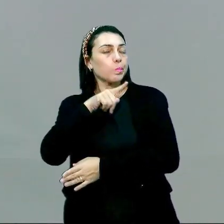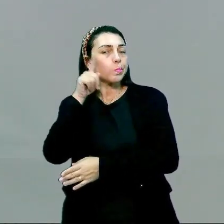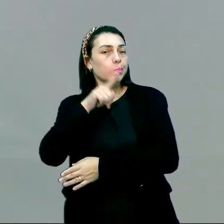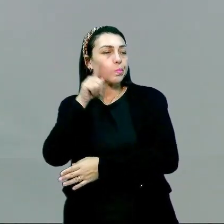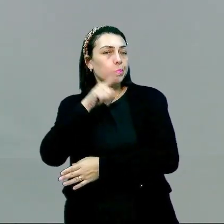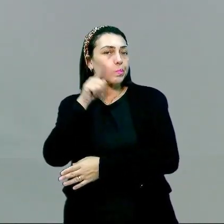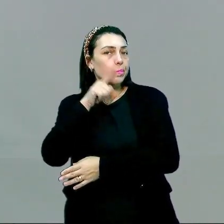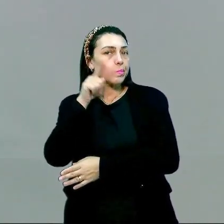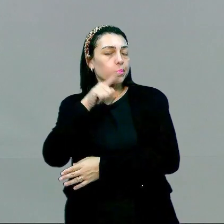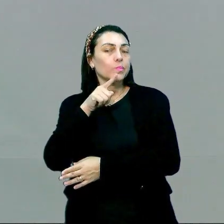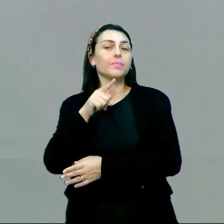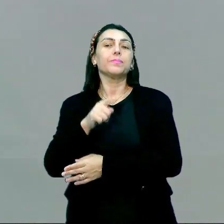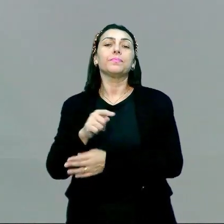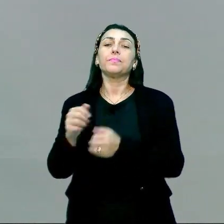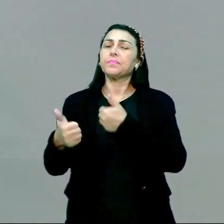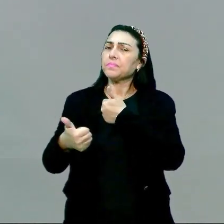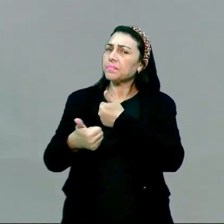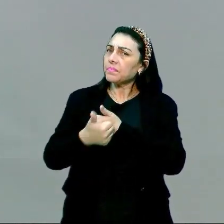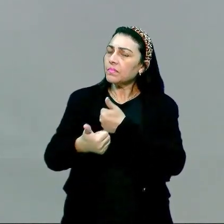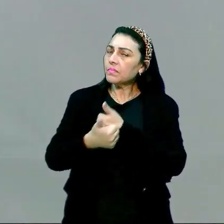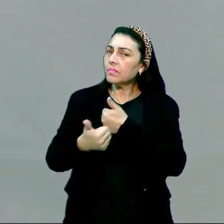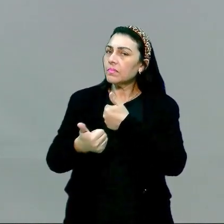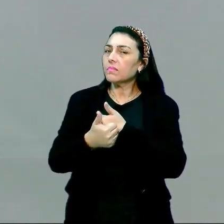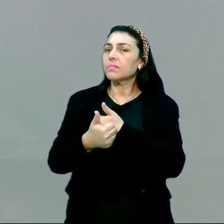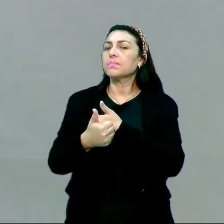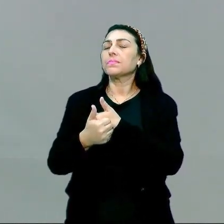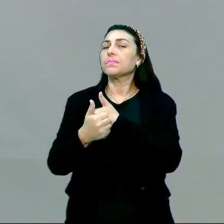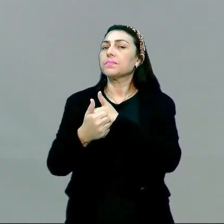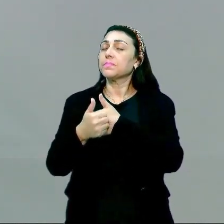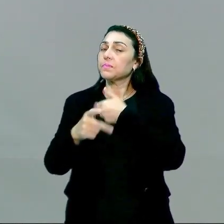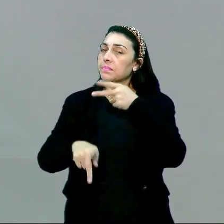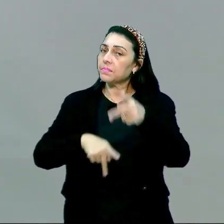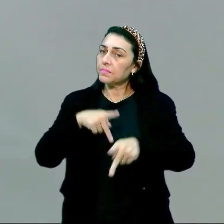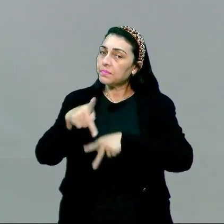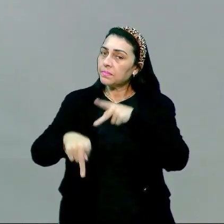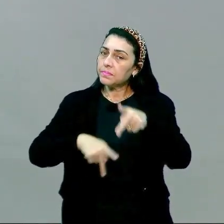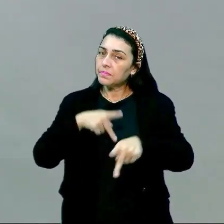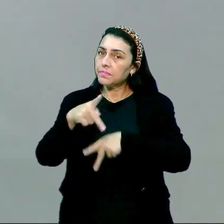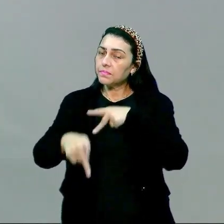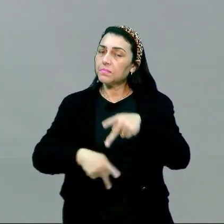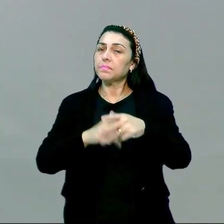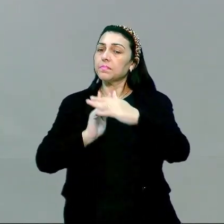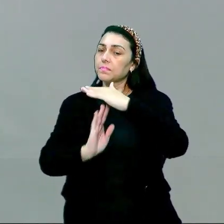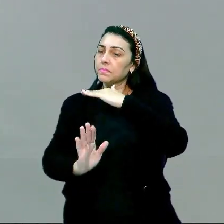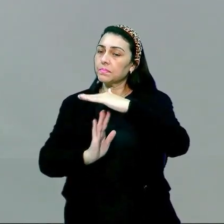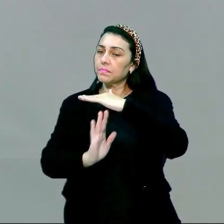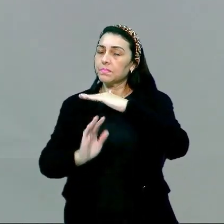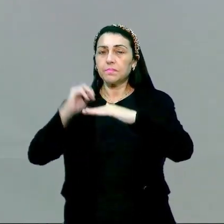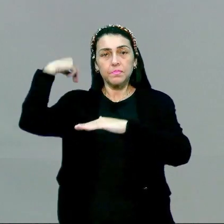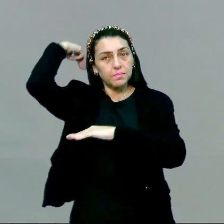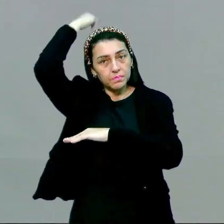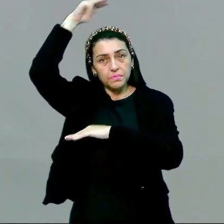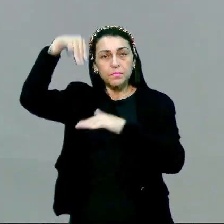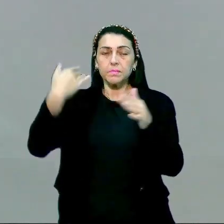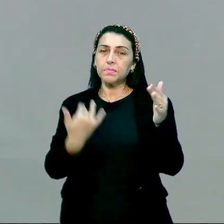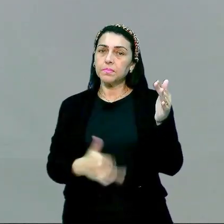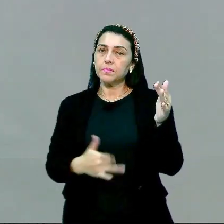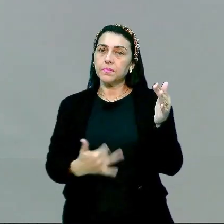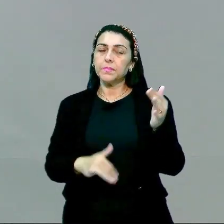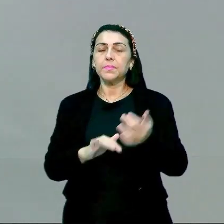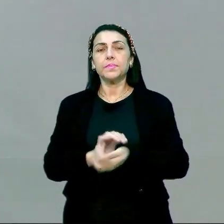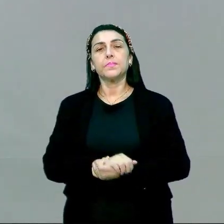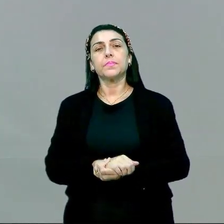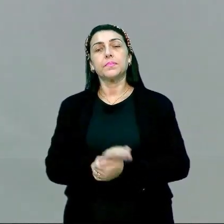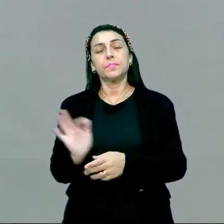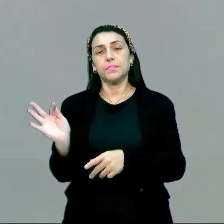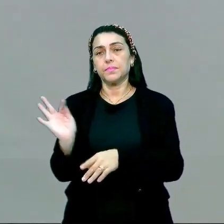questão mesmo, né, de proximidade ali e de população, né, vinda de imigrantes, tá? Então,